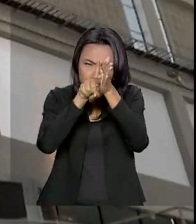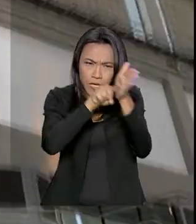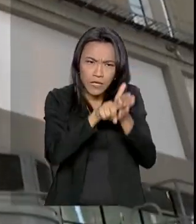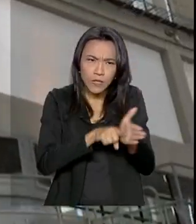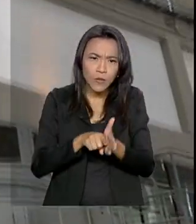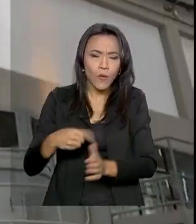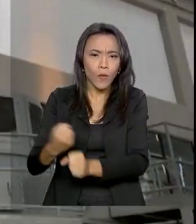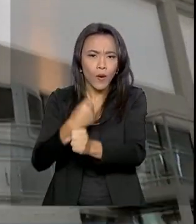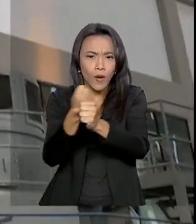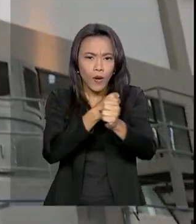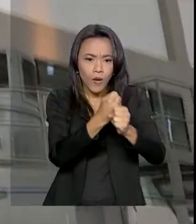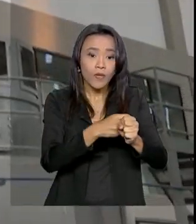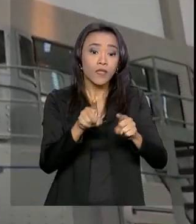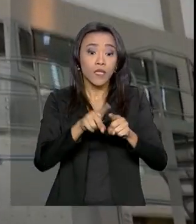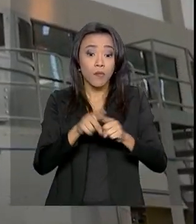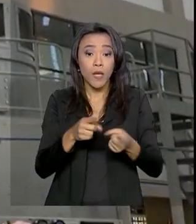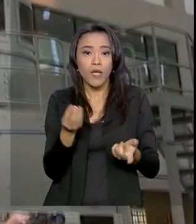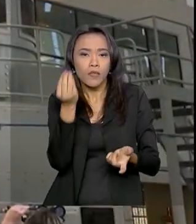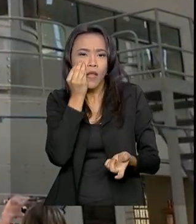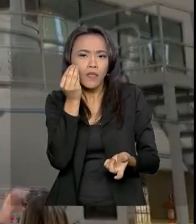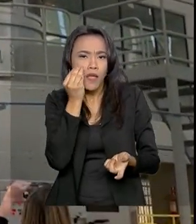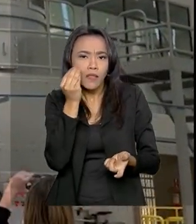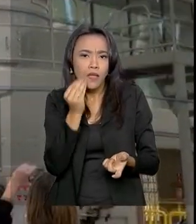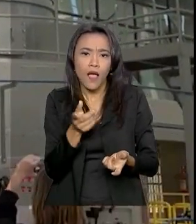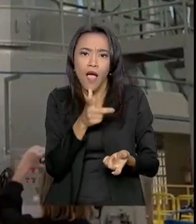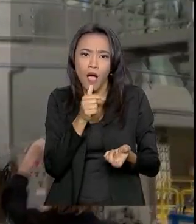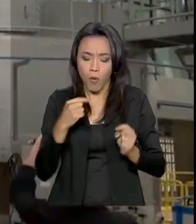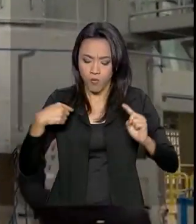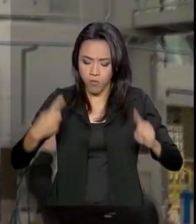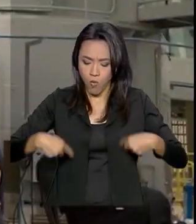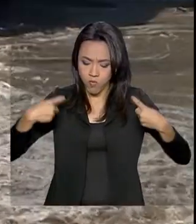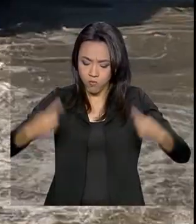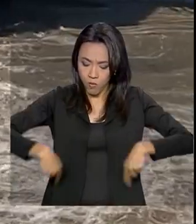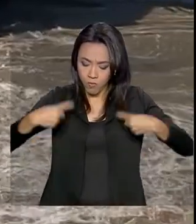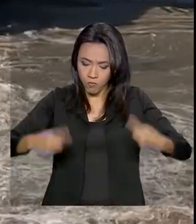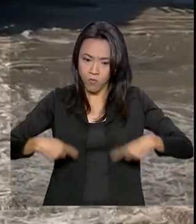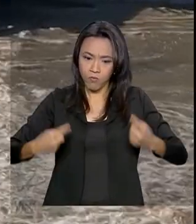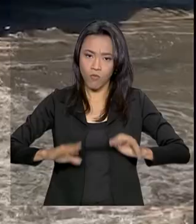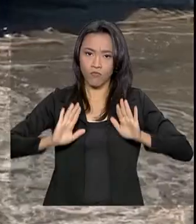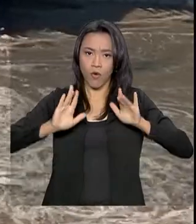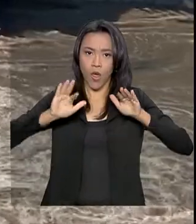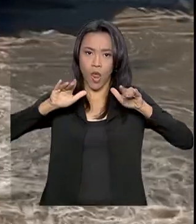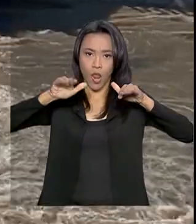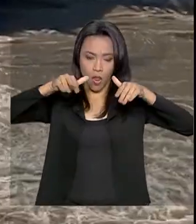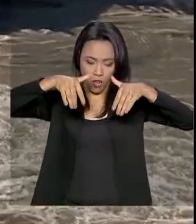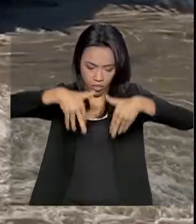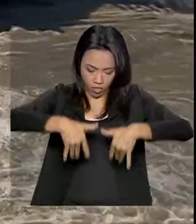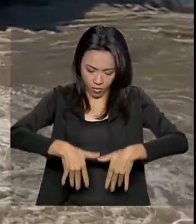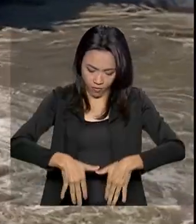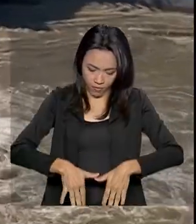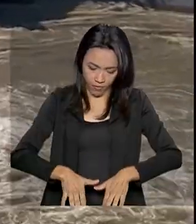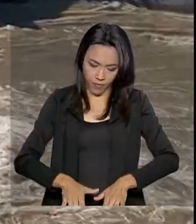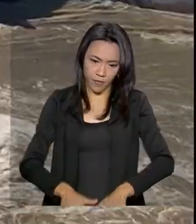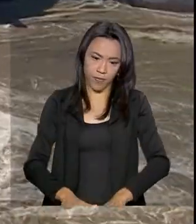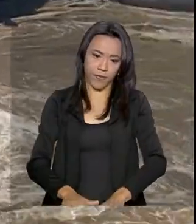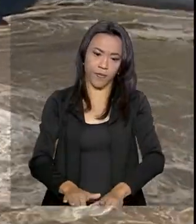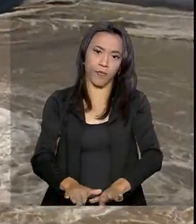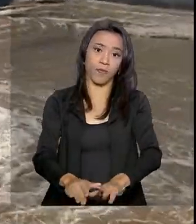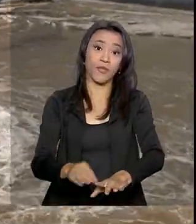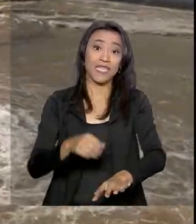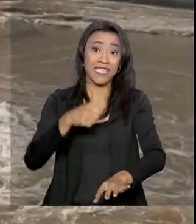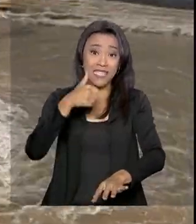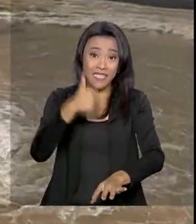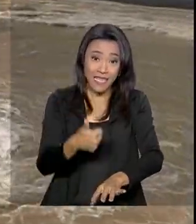testes de bombeamento numa das estações do trecho. A água vai subir a uma altura de 188